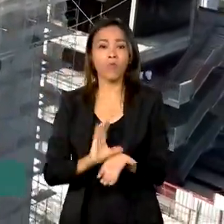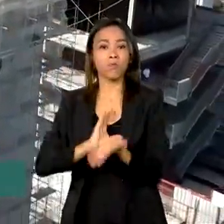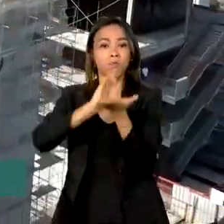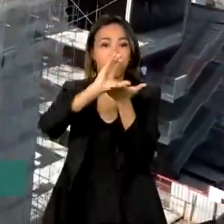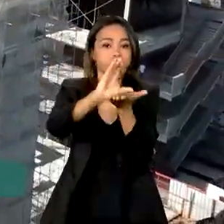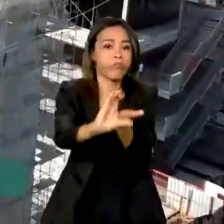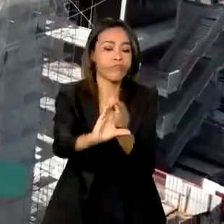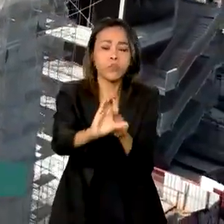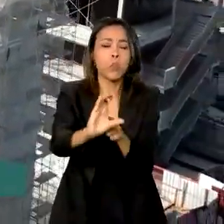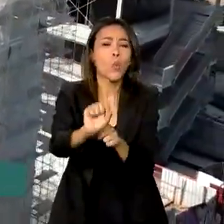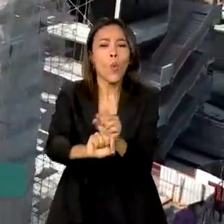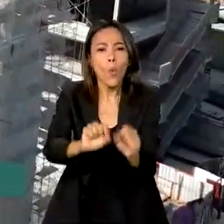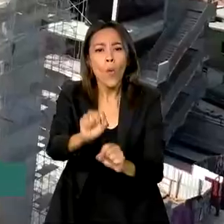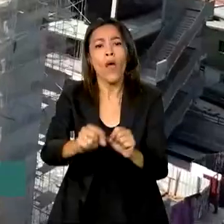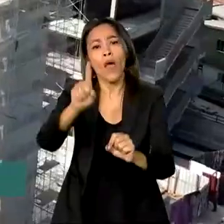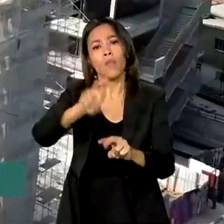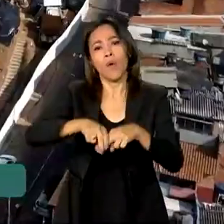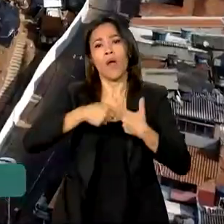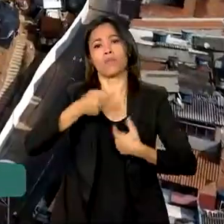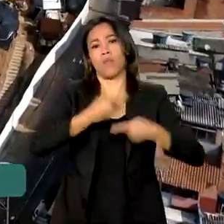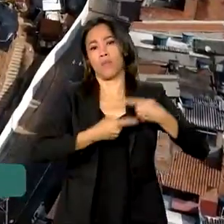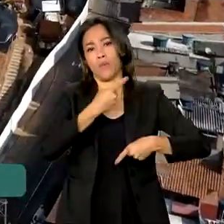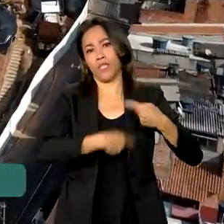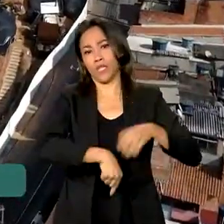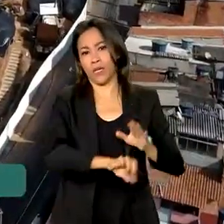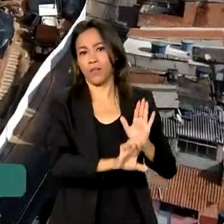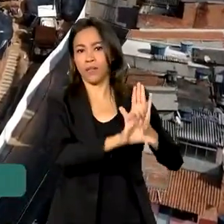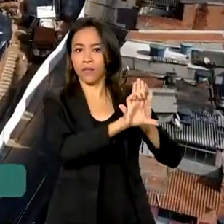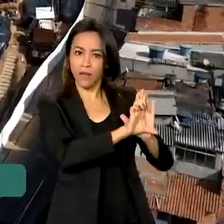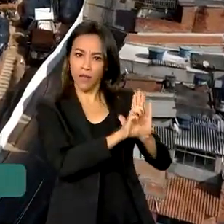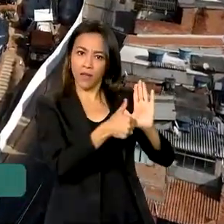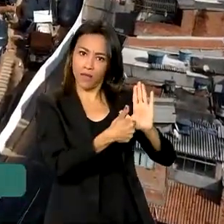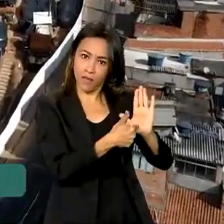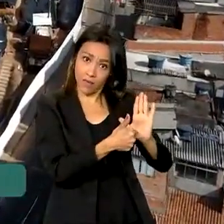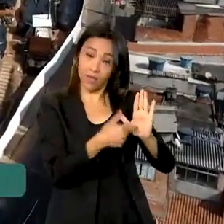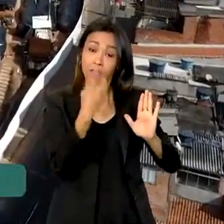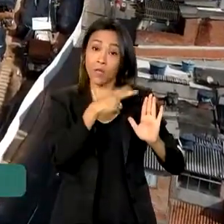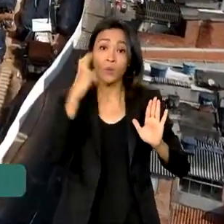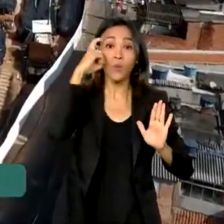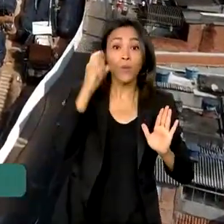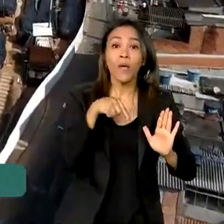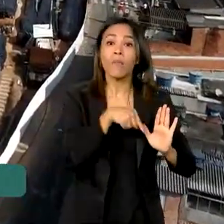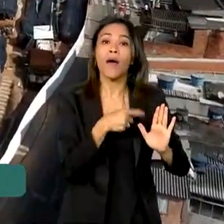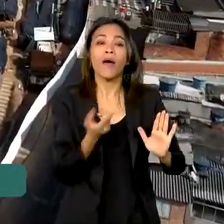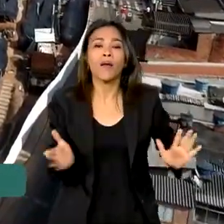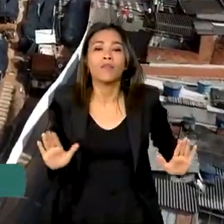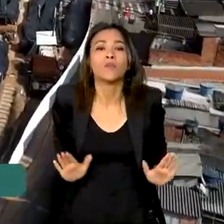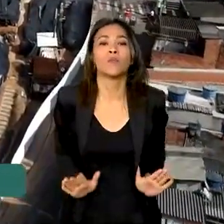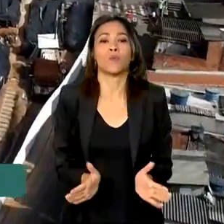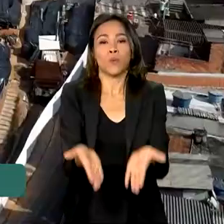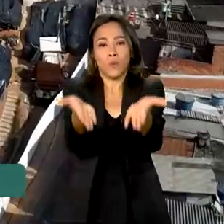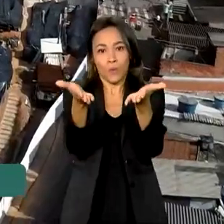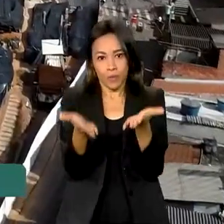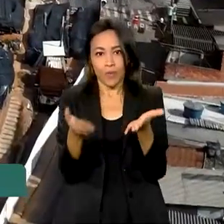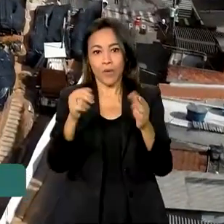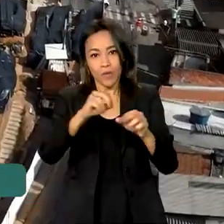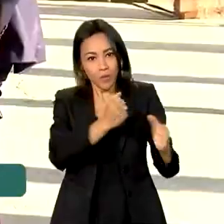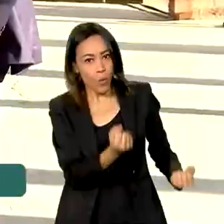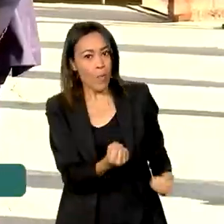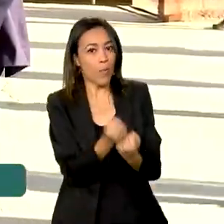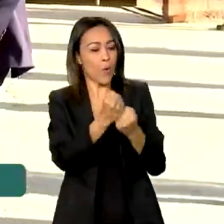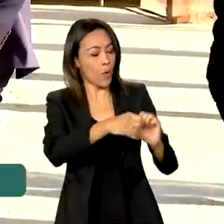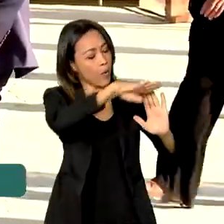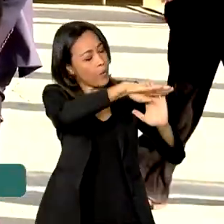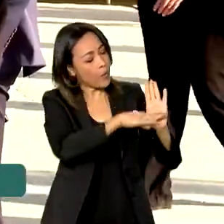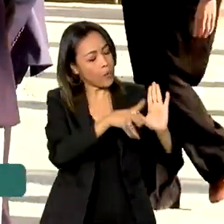da política nacional Aldir Blanc, vinculados ao novo programa de aceleração do crescimento, PAC Seleções.